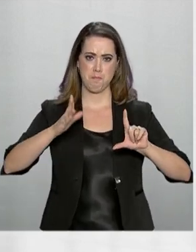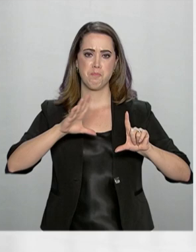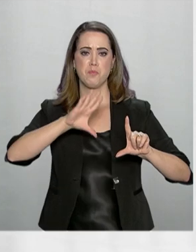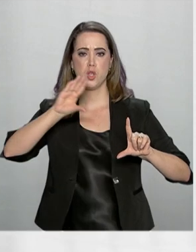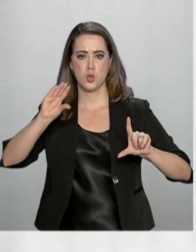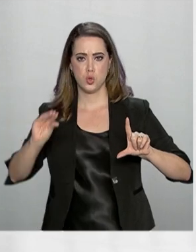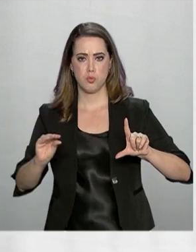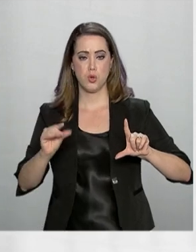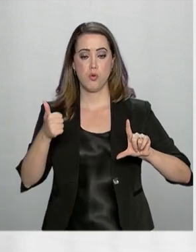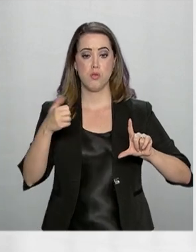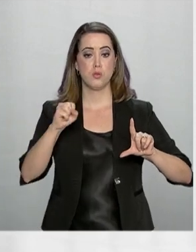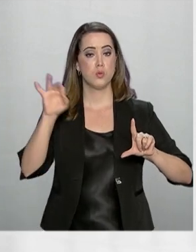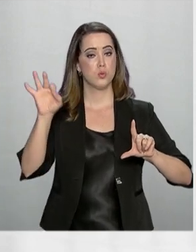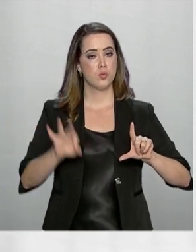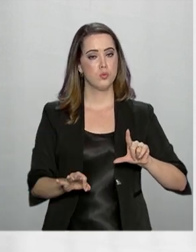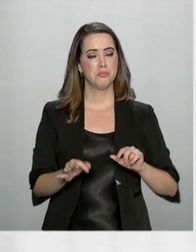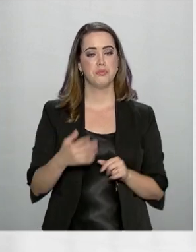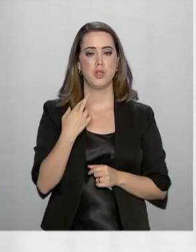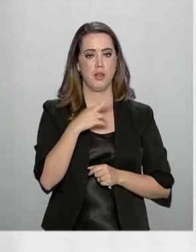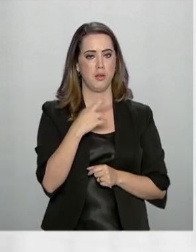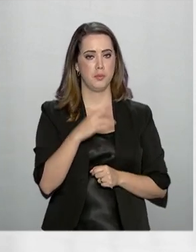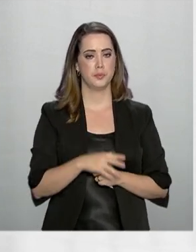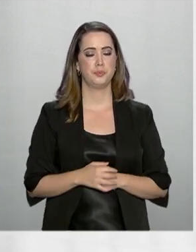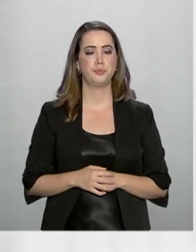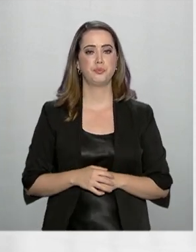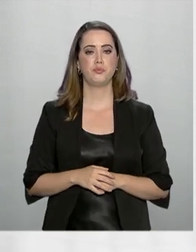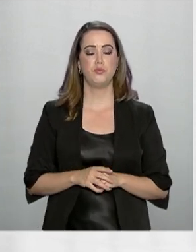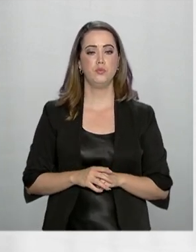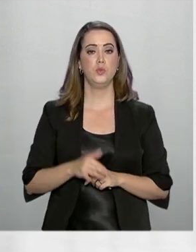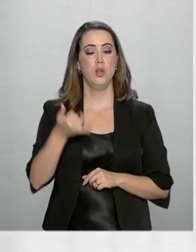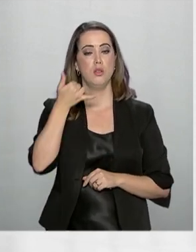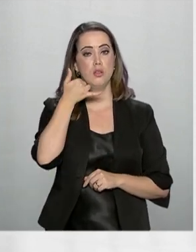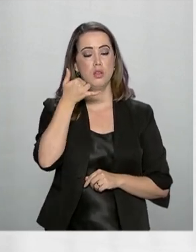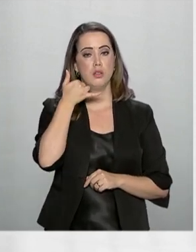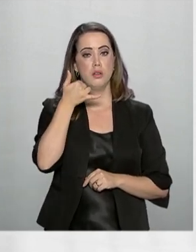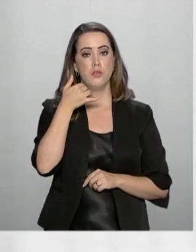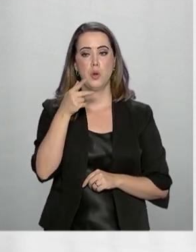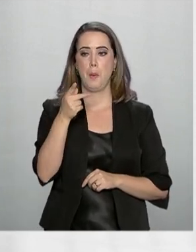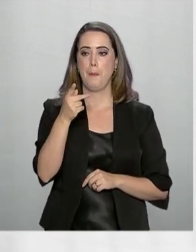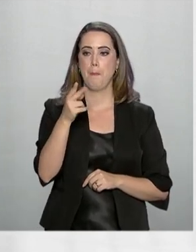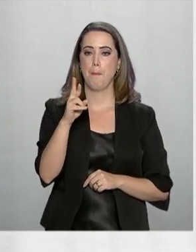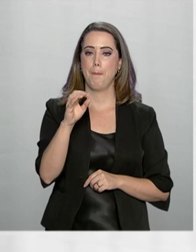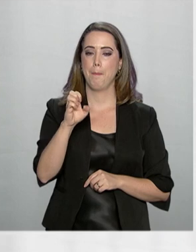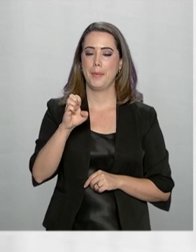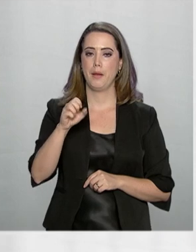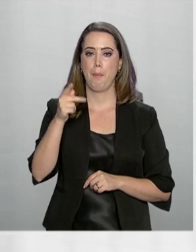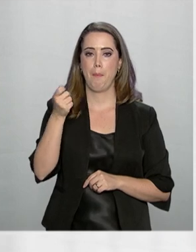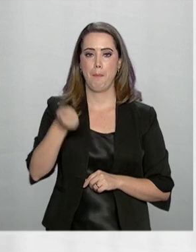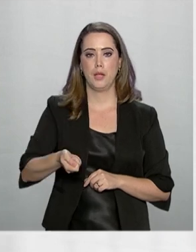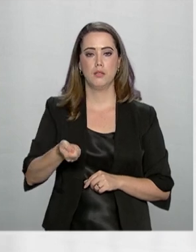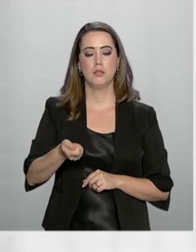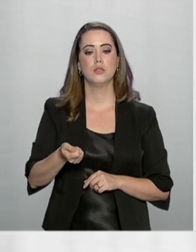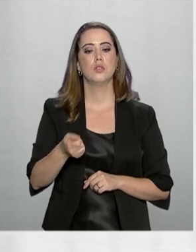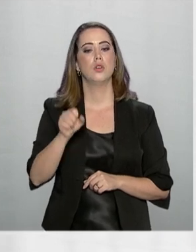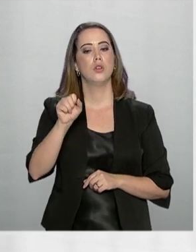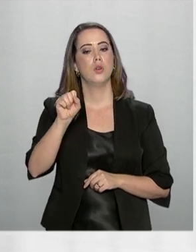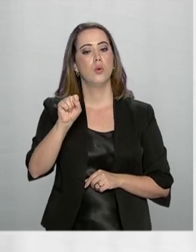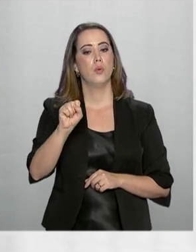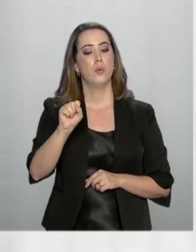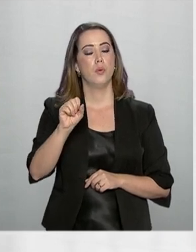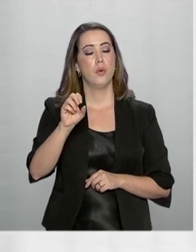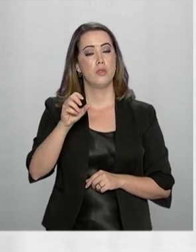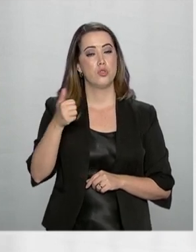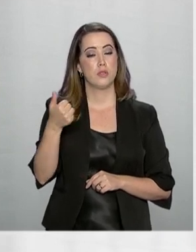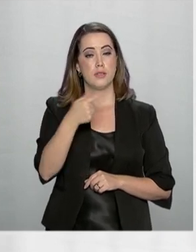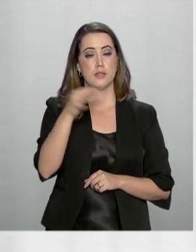tiveram queda de 18% nas queixas. A telefonia móvel pré-paga registrou 86 mil reclamações a menos.